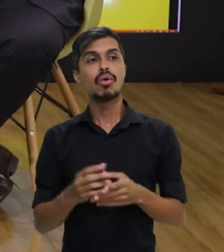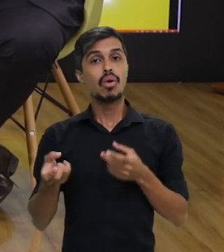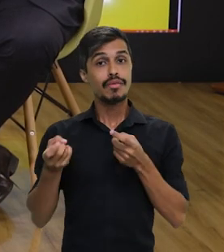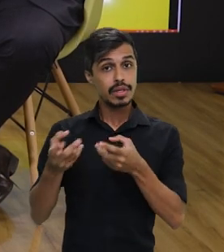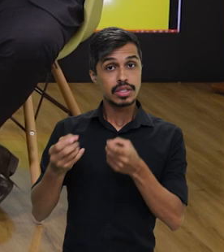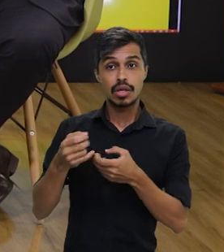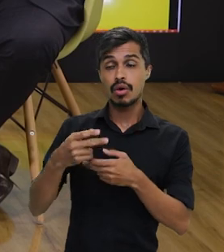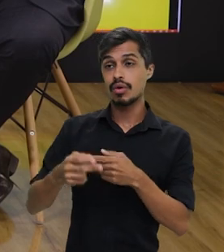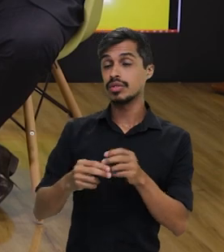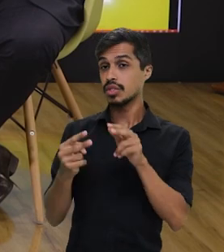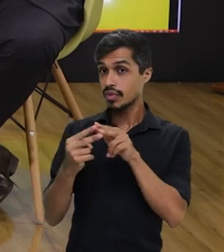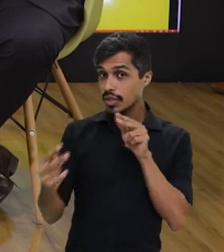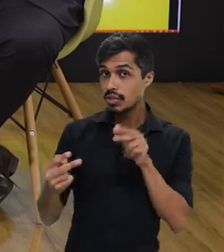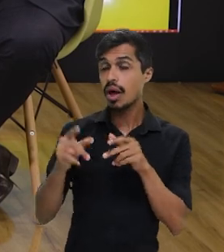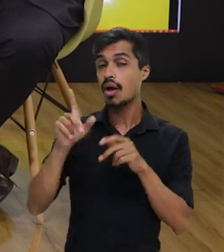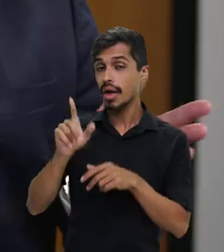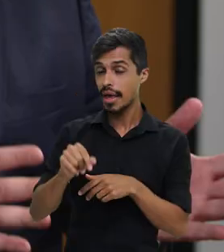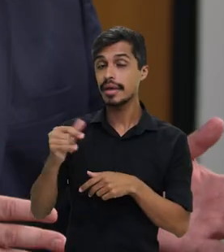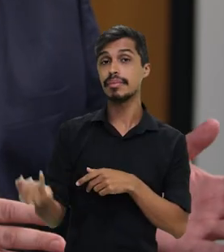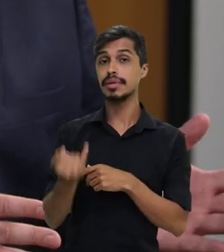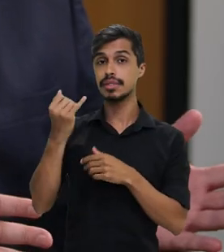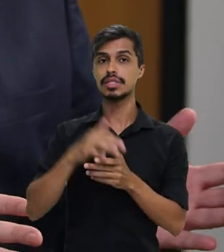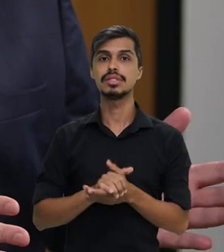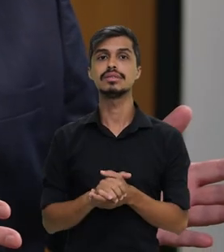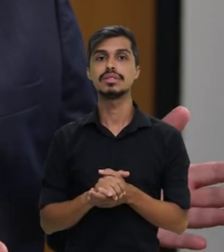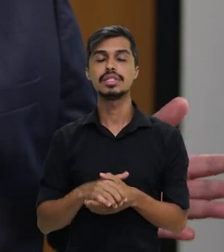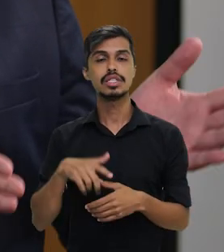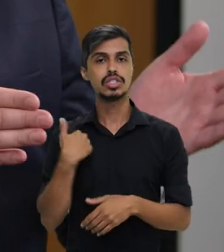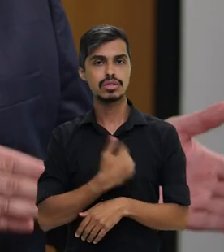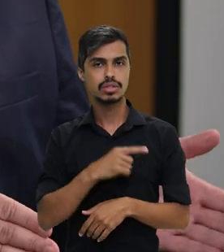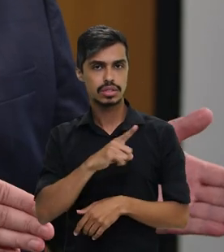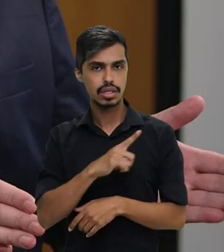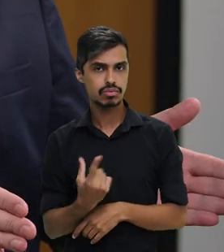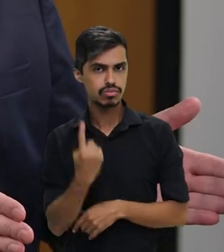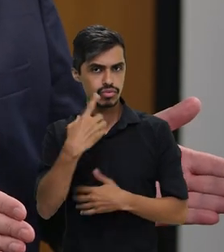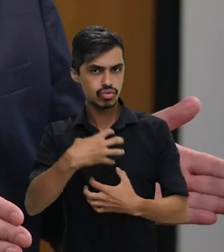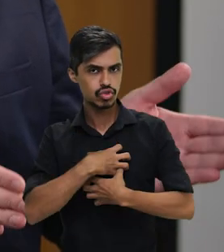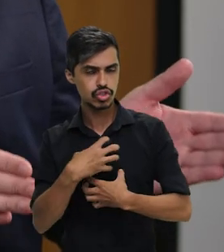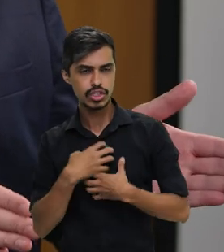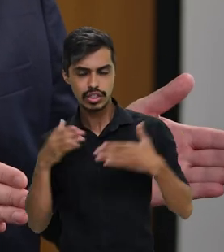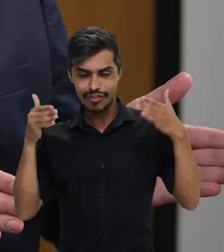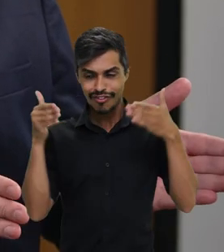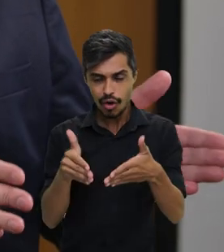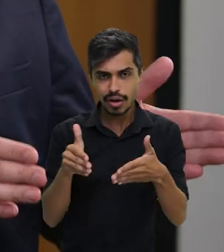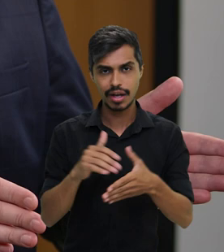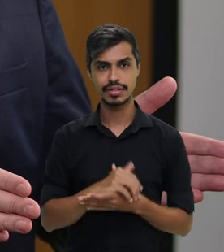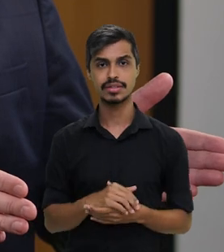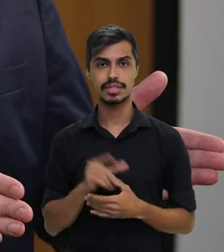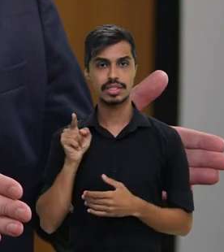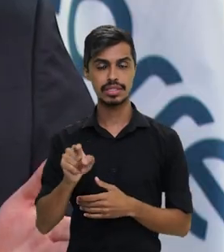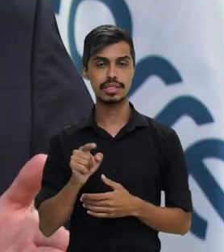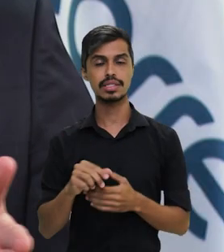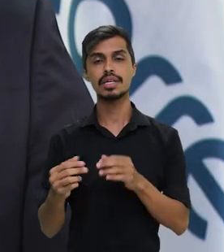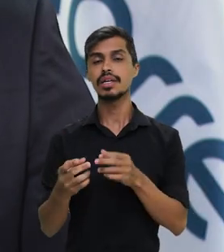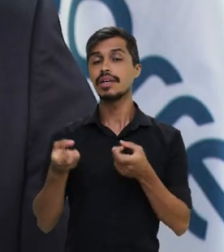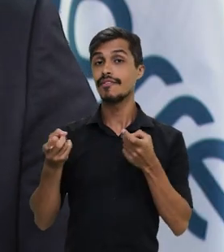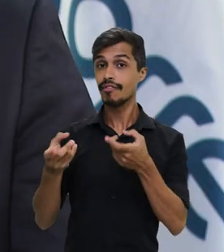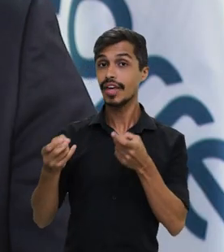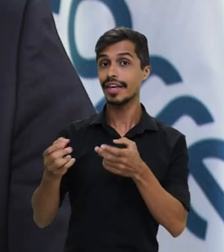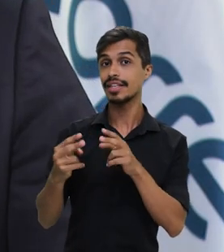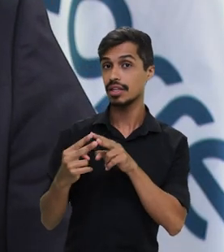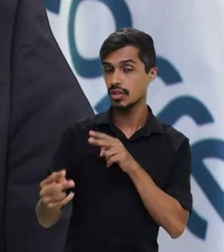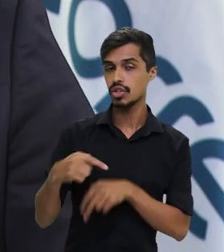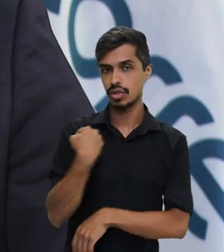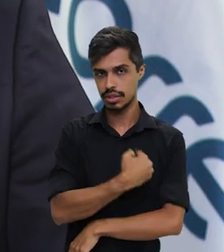algo que é muito importante hoje para nós e que nós vamos ter uma atuação específica sobre esse setor, sobre o comércio eletrônico. Então,